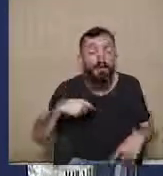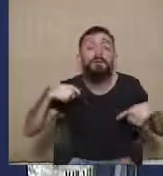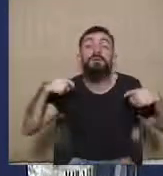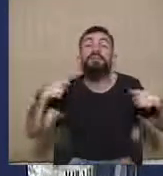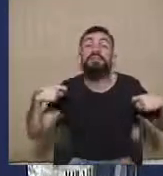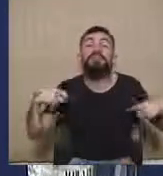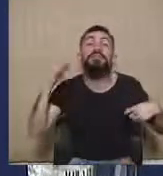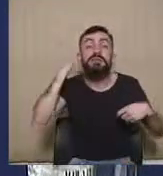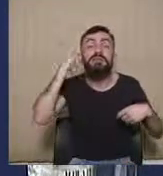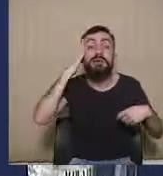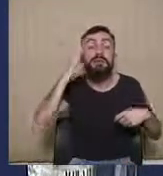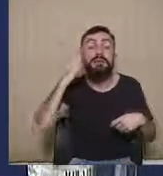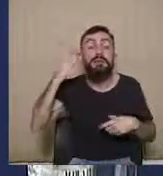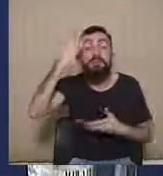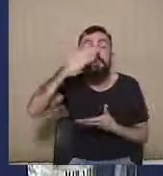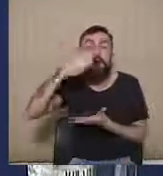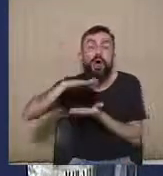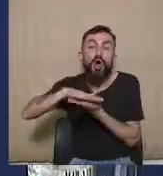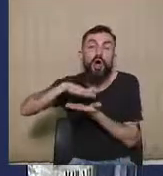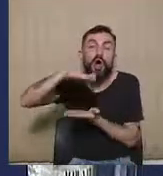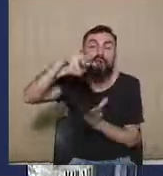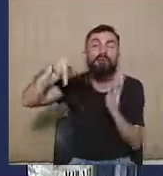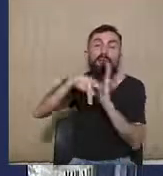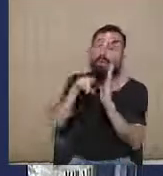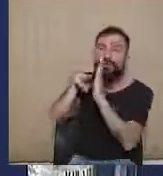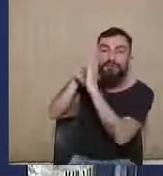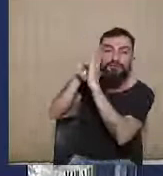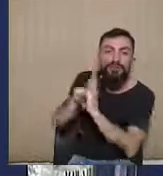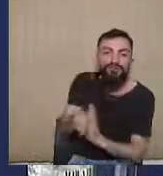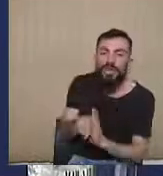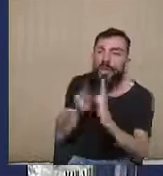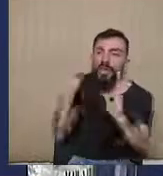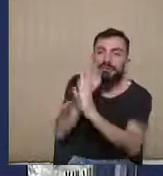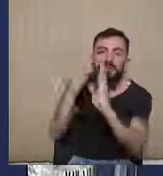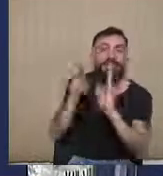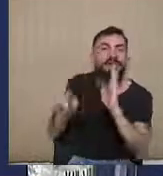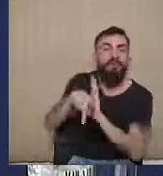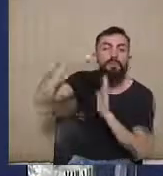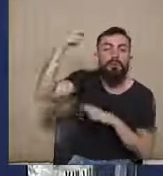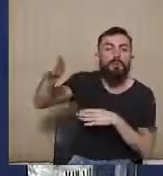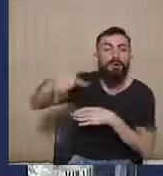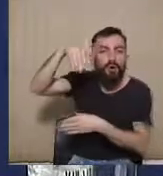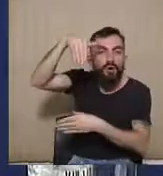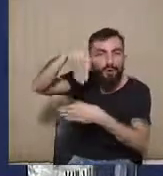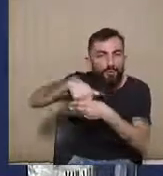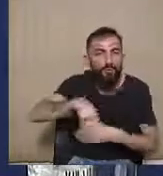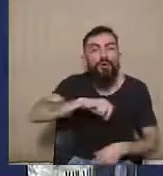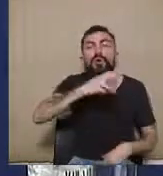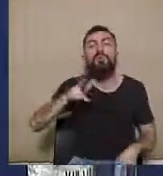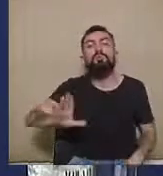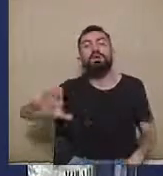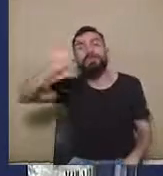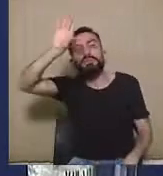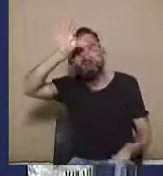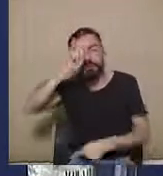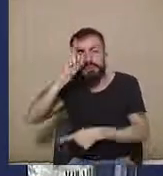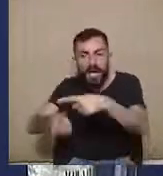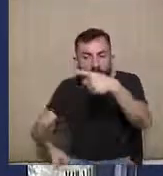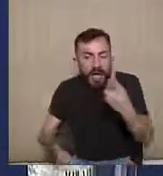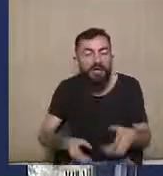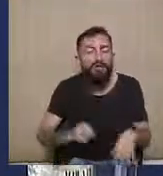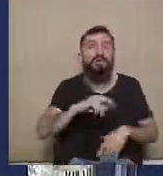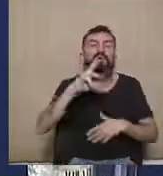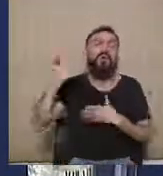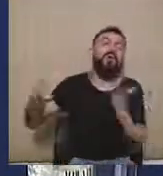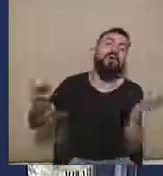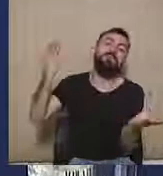concentração dos meios de prova na ação de investigação judicial eleitoral, na ação de impugnação de mandato eletivo, nas